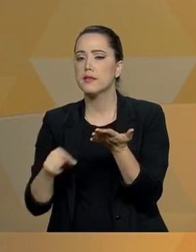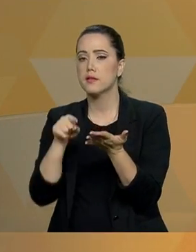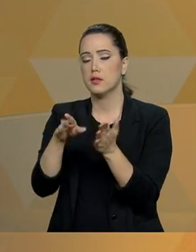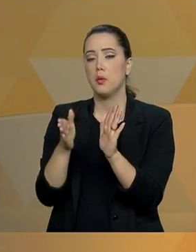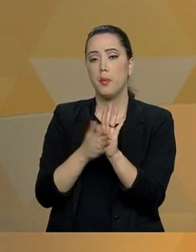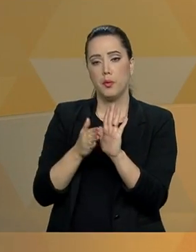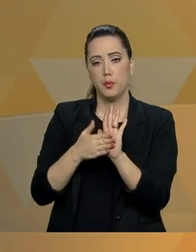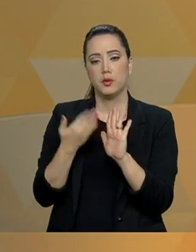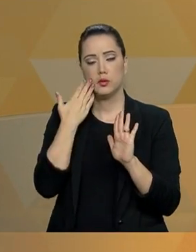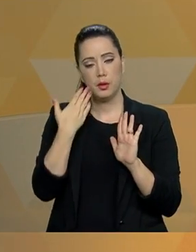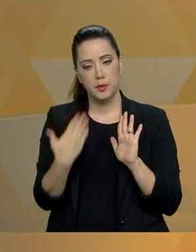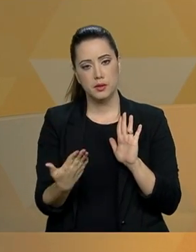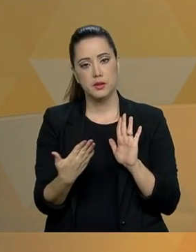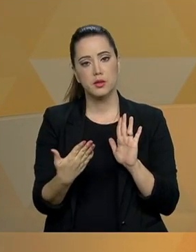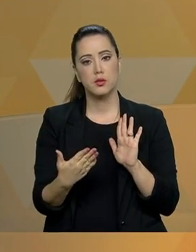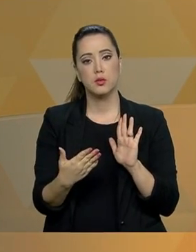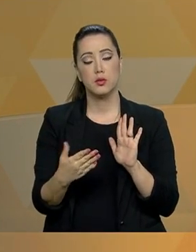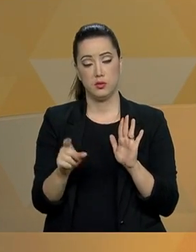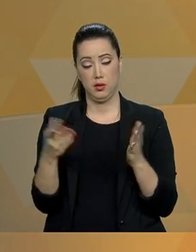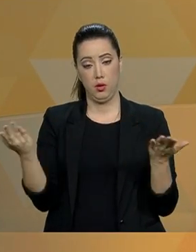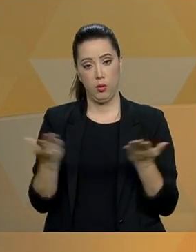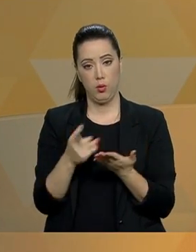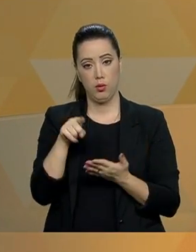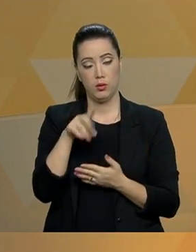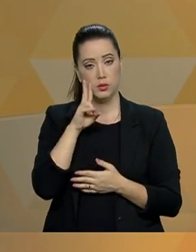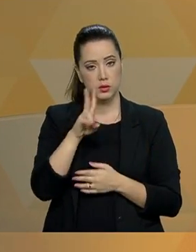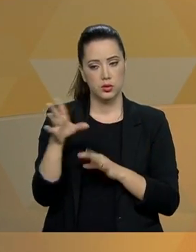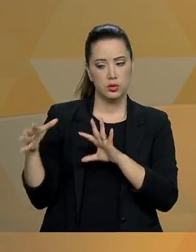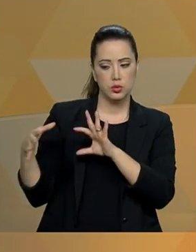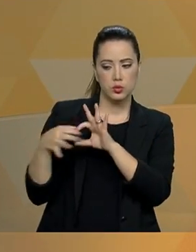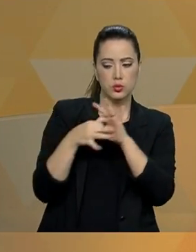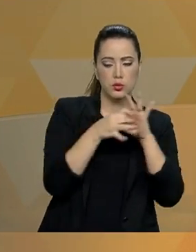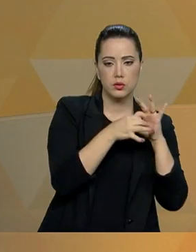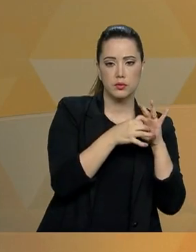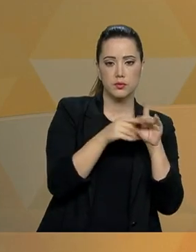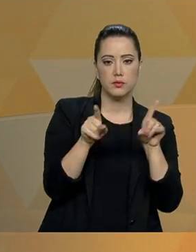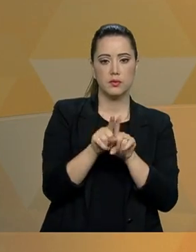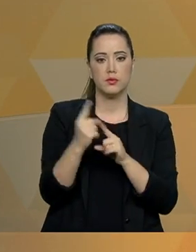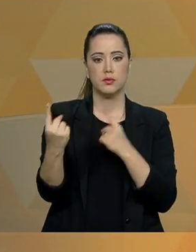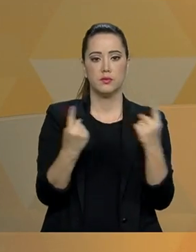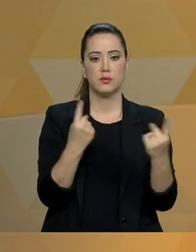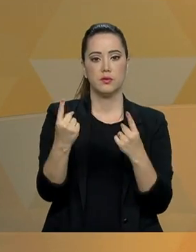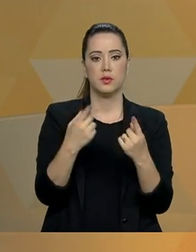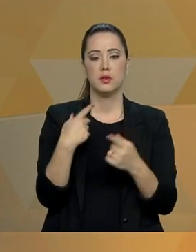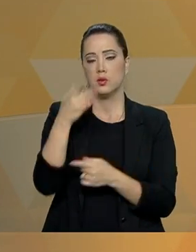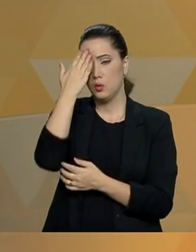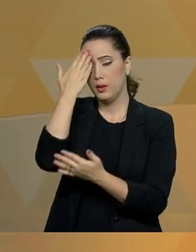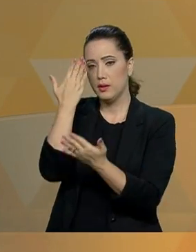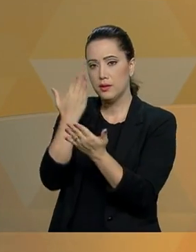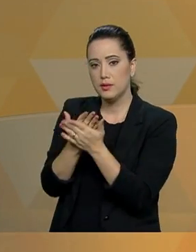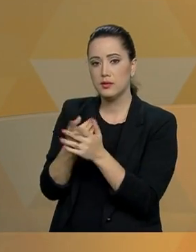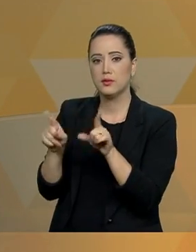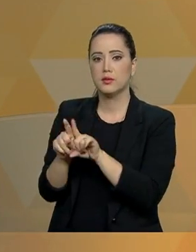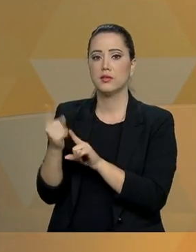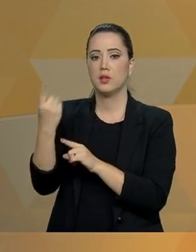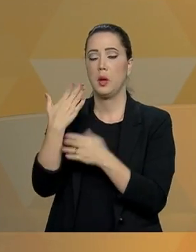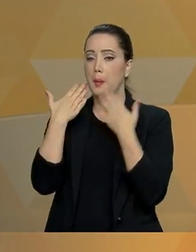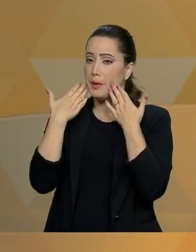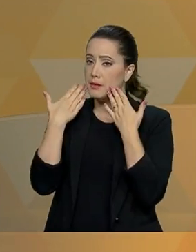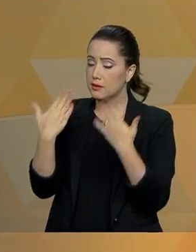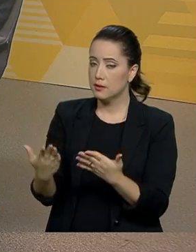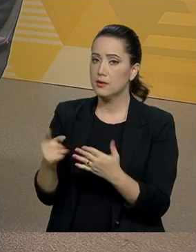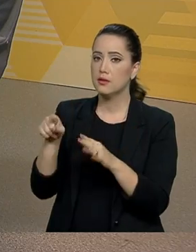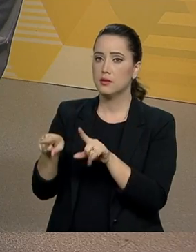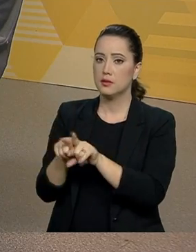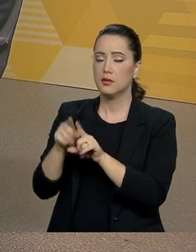senhor acabou de nos dizer aqui, que estão todas ligadas umas com as outras. O senhor acredita que essas propostas já apresentadas pelo